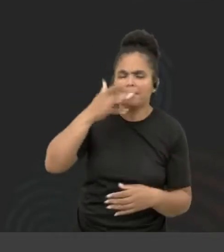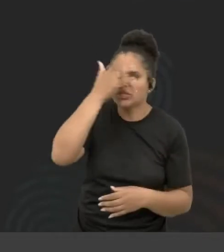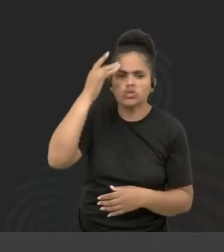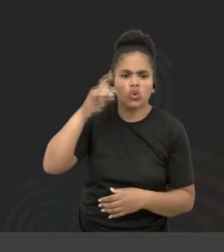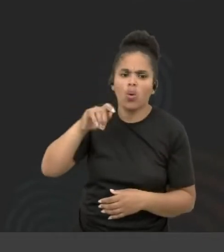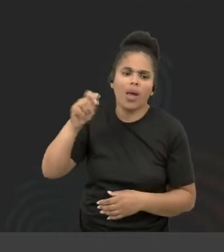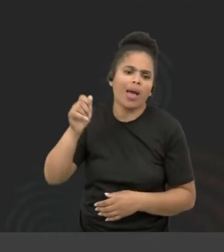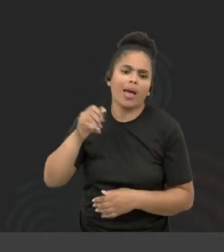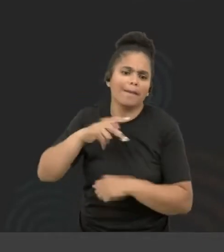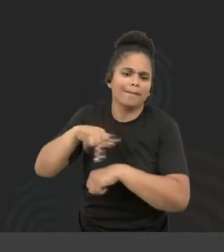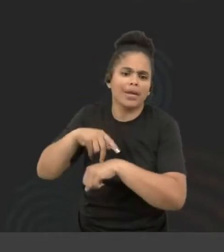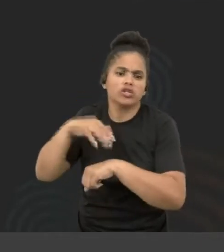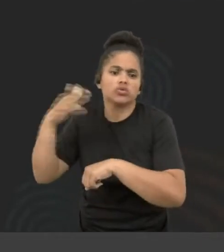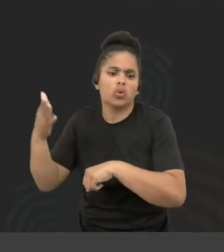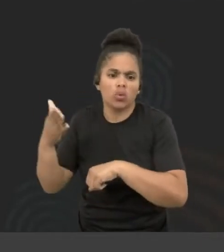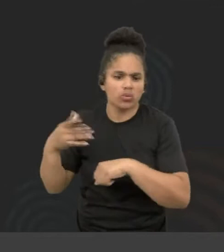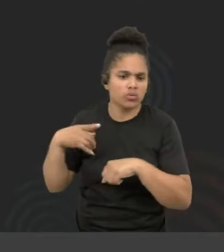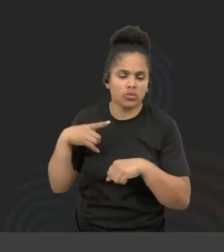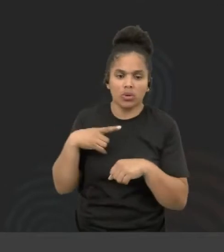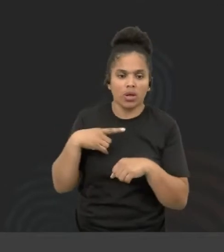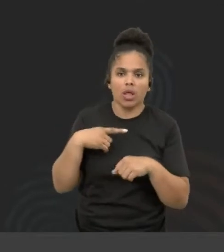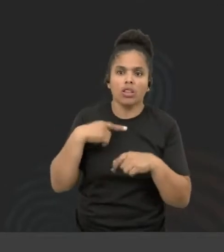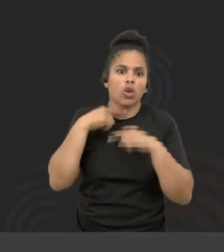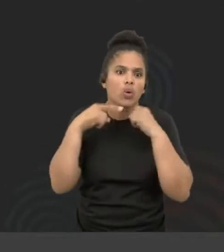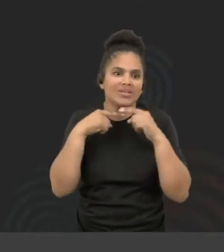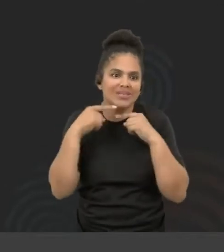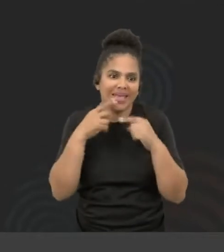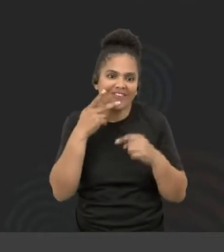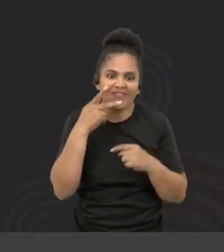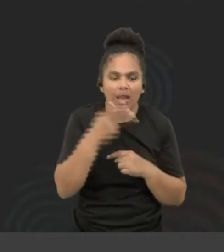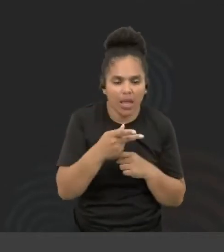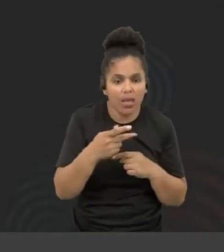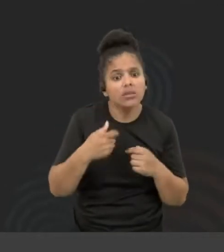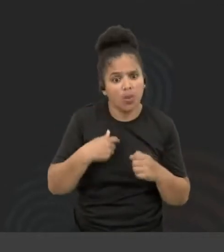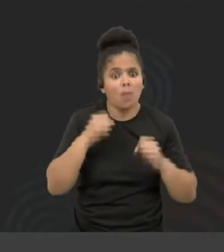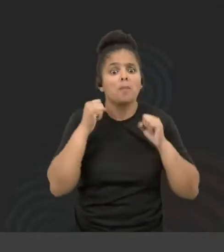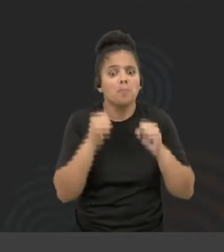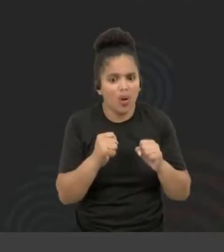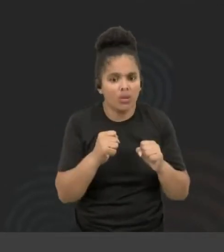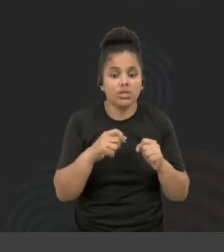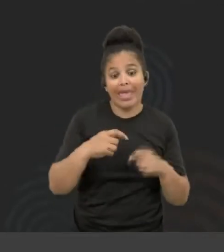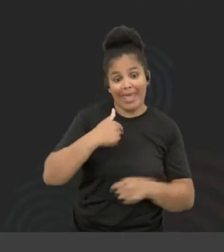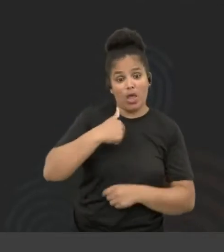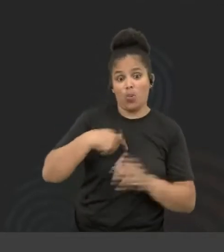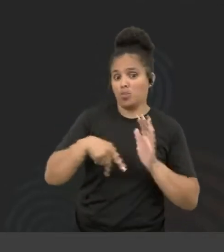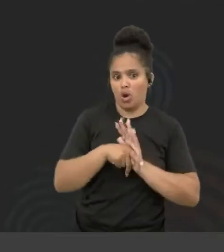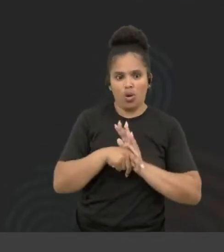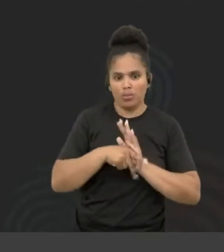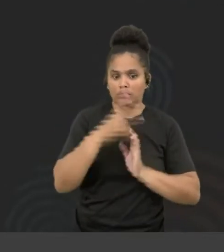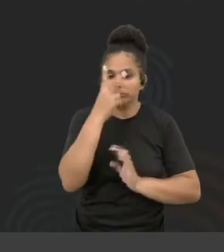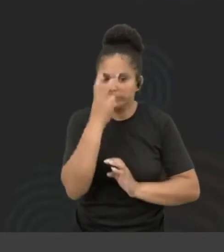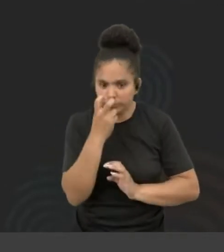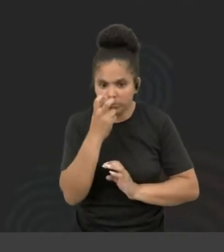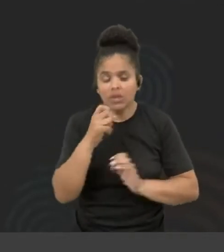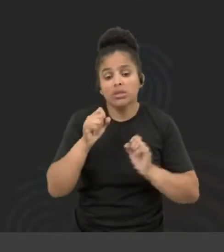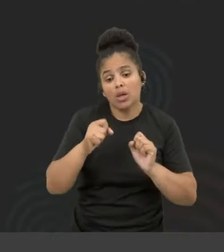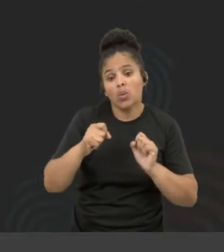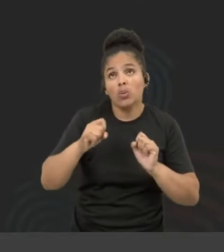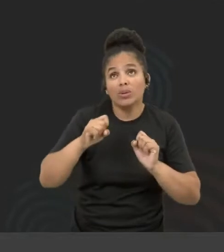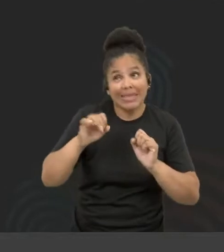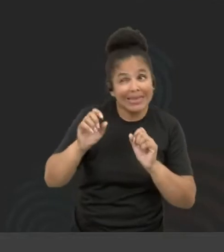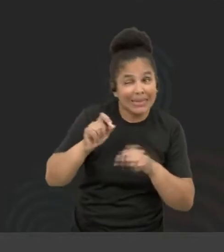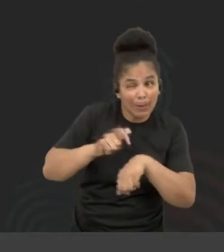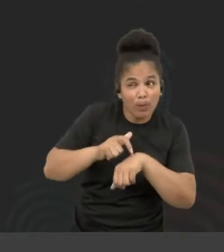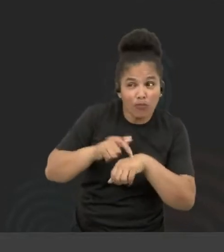escrito pode consumir conteúdo. Eu que não enxergo, posso fazer um monte de coisa, inclusive daqui a pouco eu vou pedir para ela aumentar o meu LED que a luz está ficando